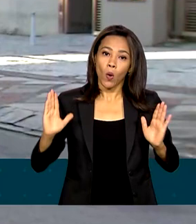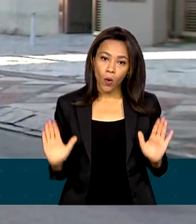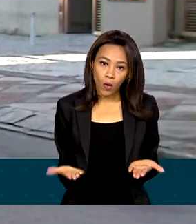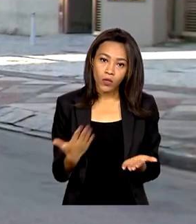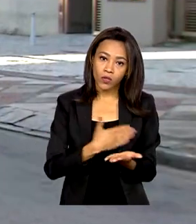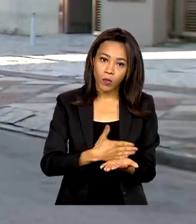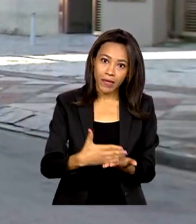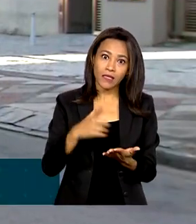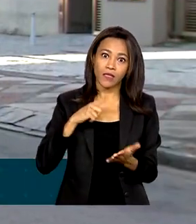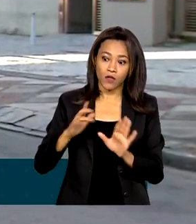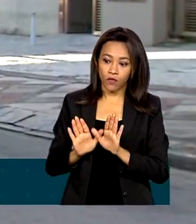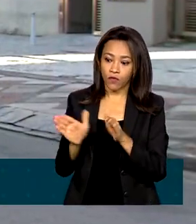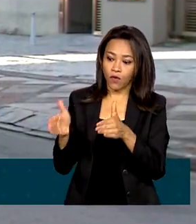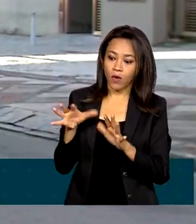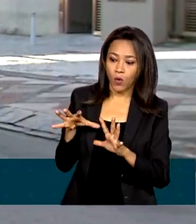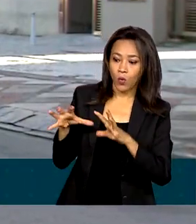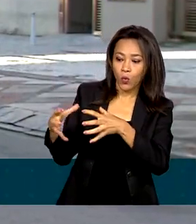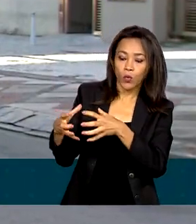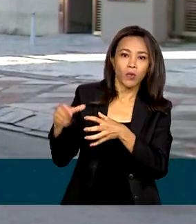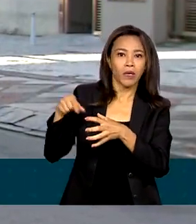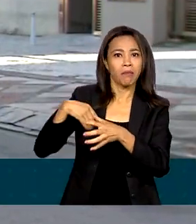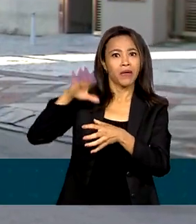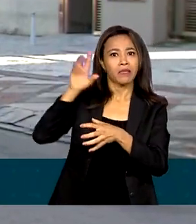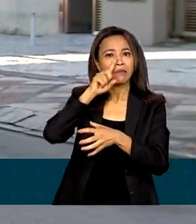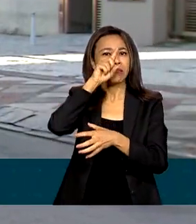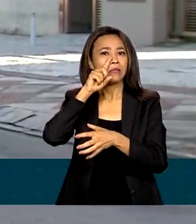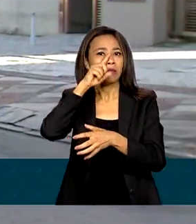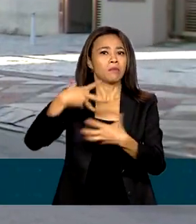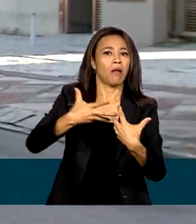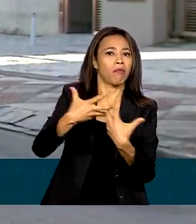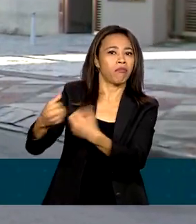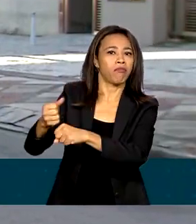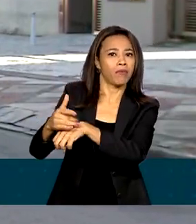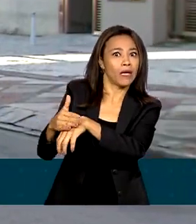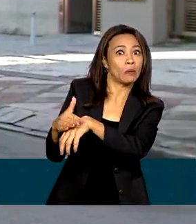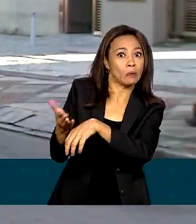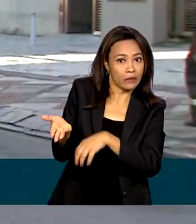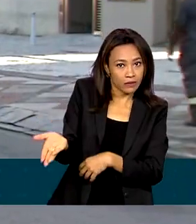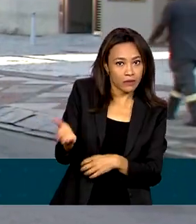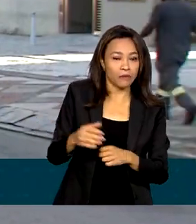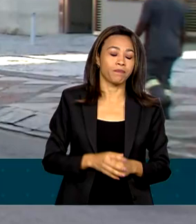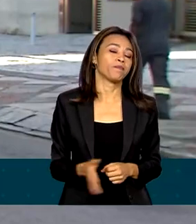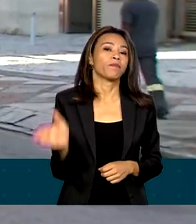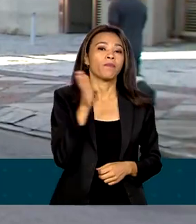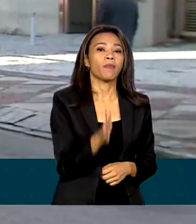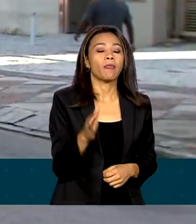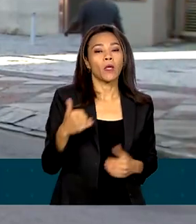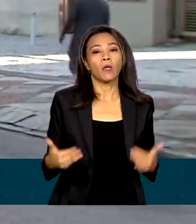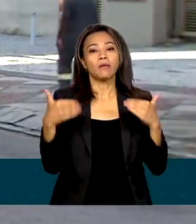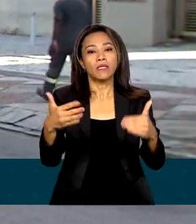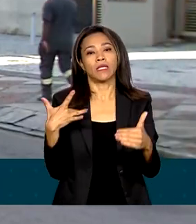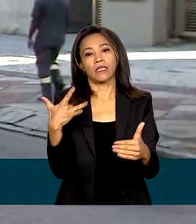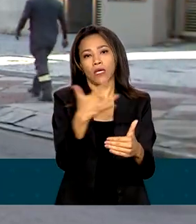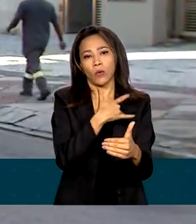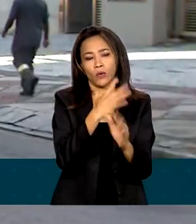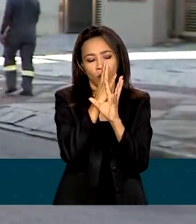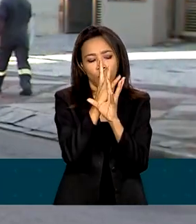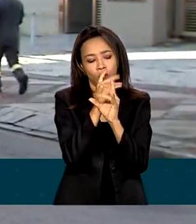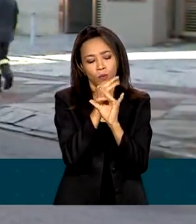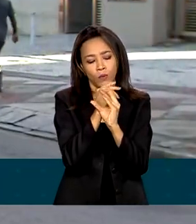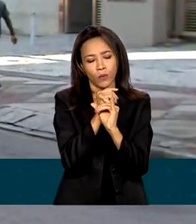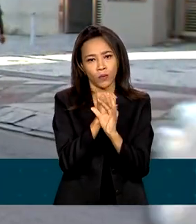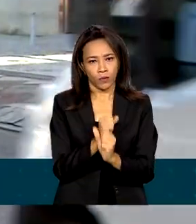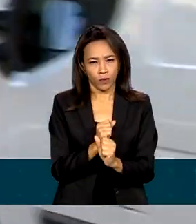prioritários, que têm mais risco de desenvolver complicações por causa da doença. O Ministério da Saúde calcula que no Brasil